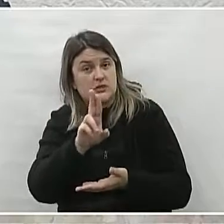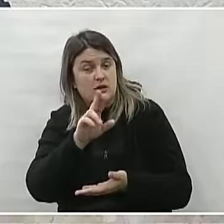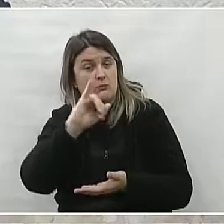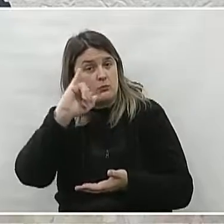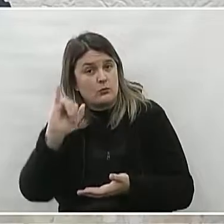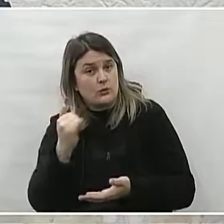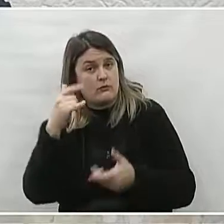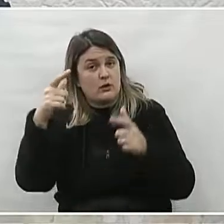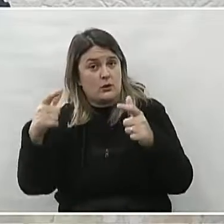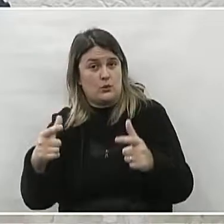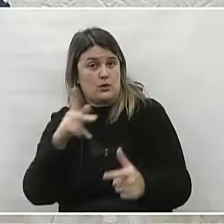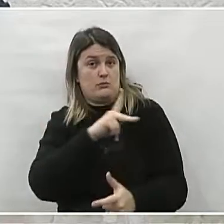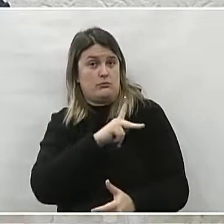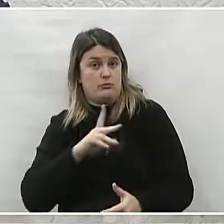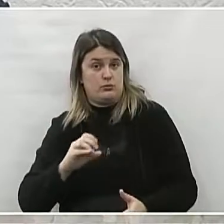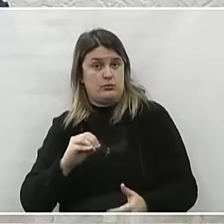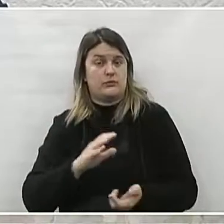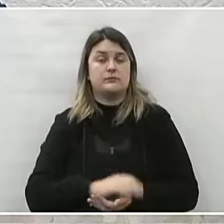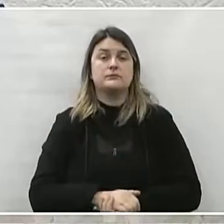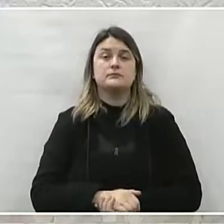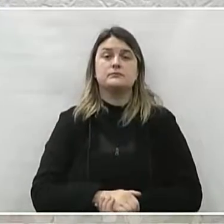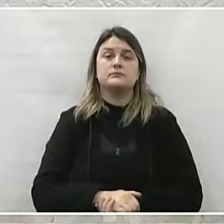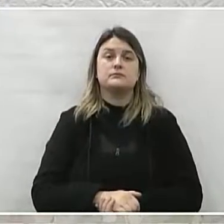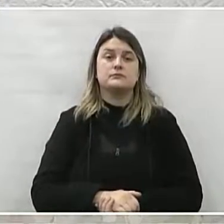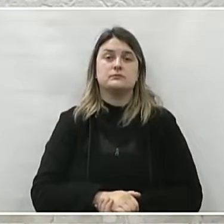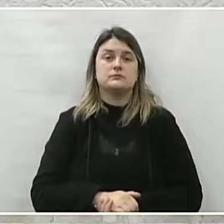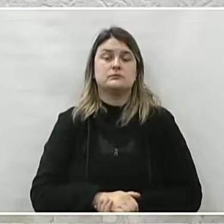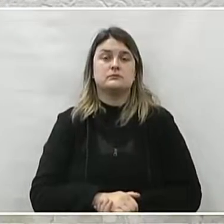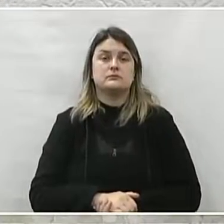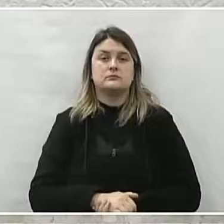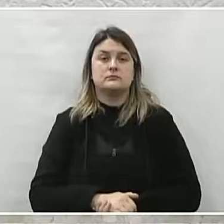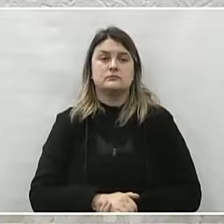ambiente público da melhor maneira possível.